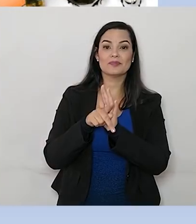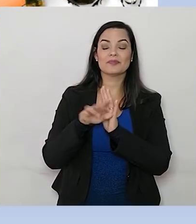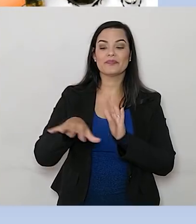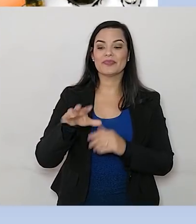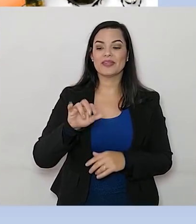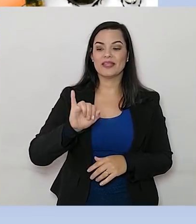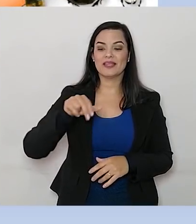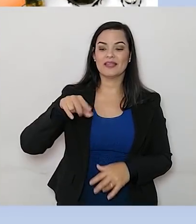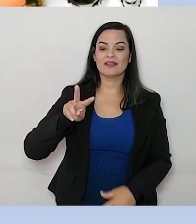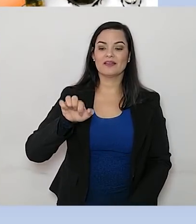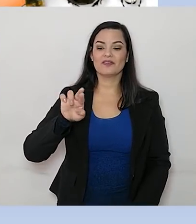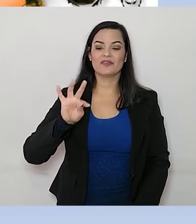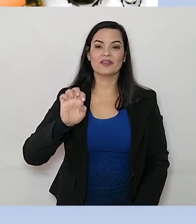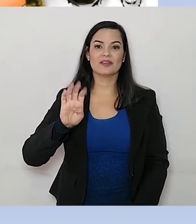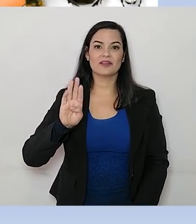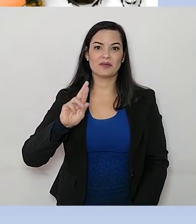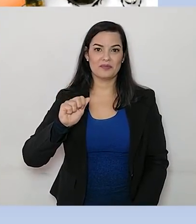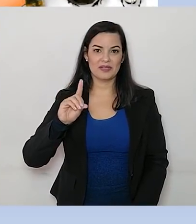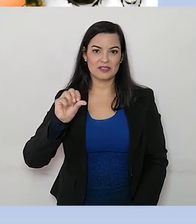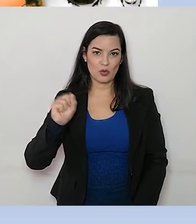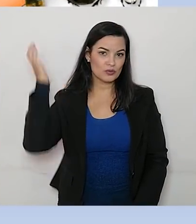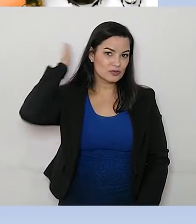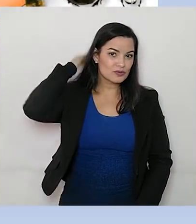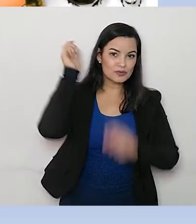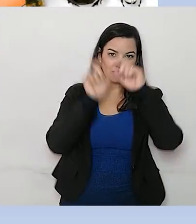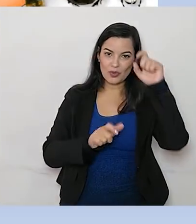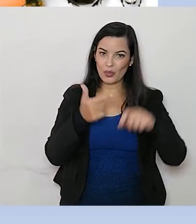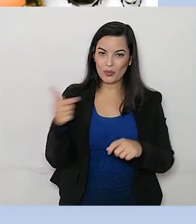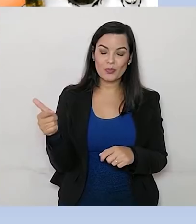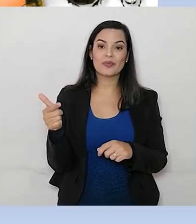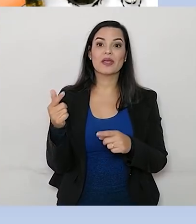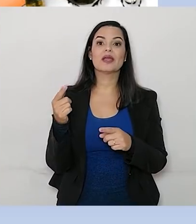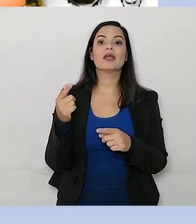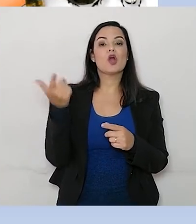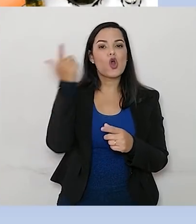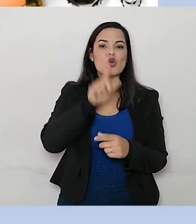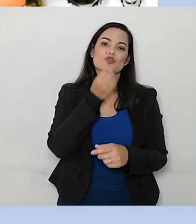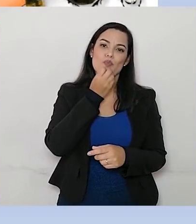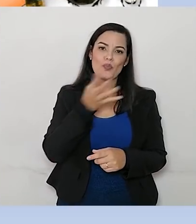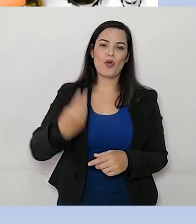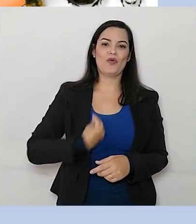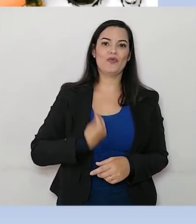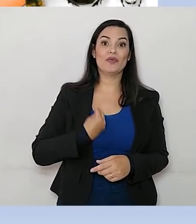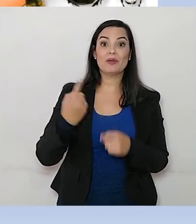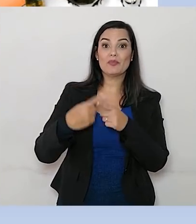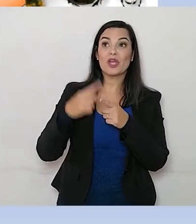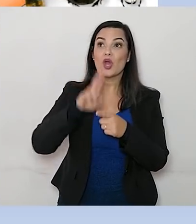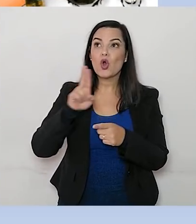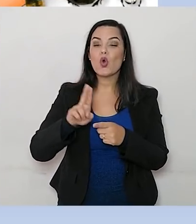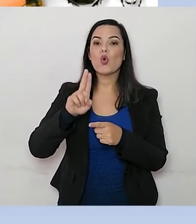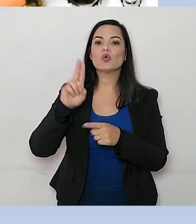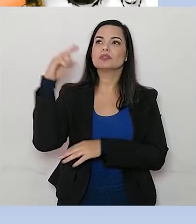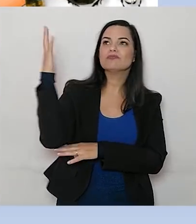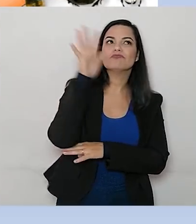tão bem, se adaptar tão bem no ambiente. Porque eles utilizaram os próprios fatores ambientais ao seu favor. E, a partir